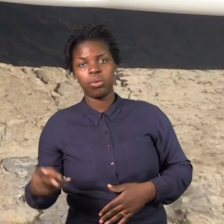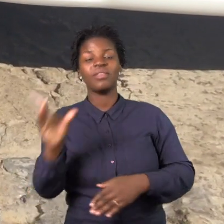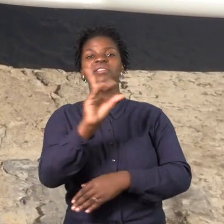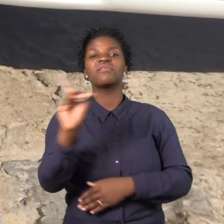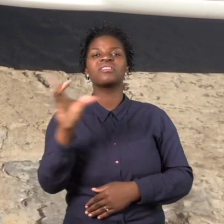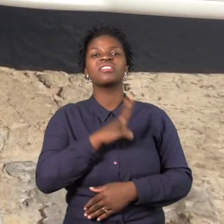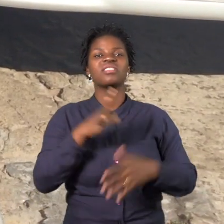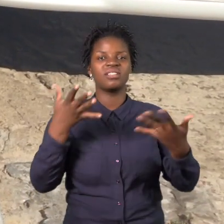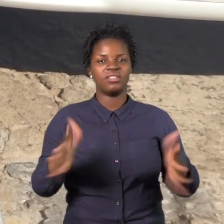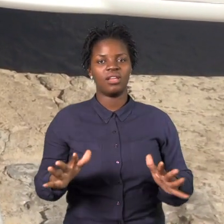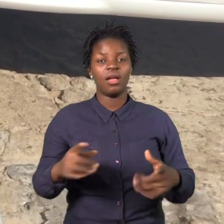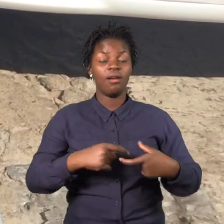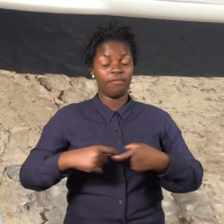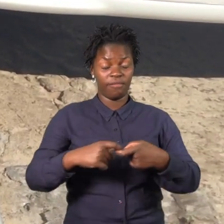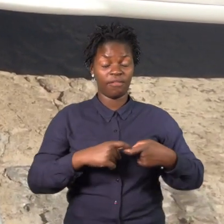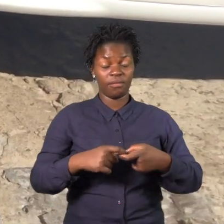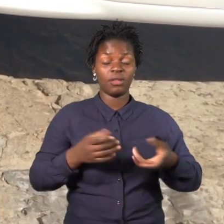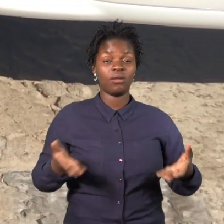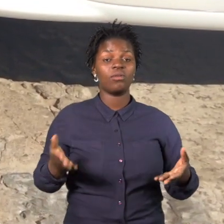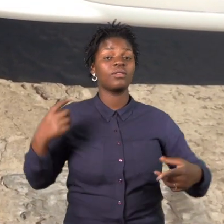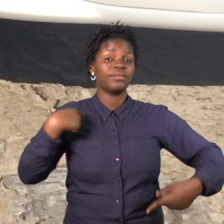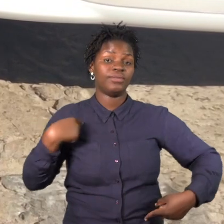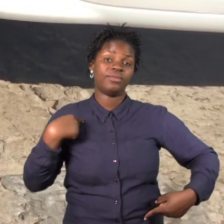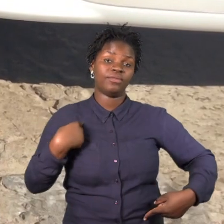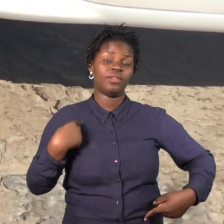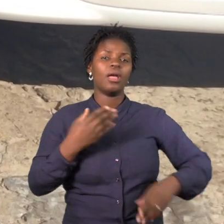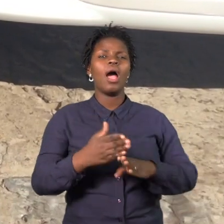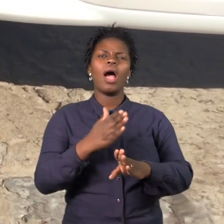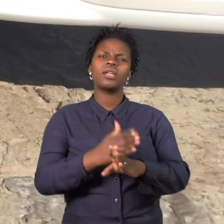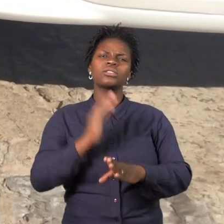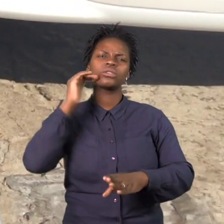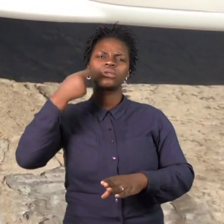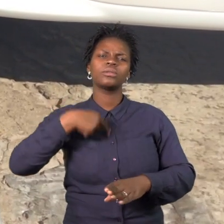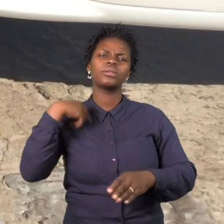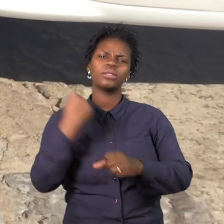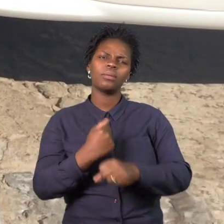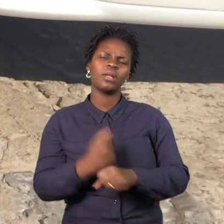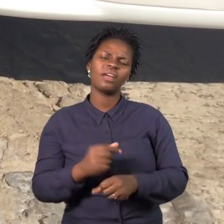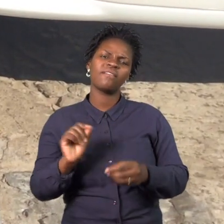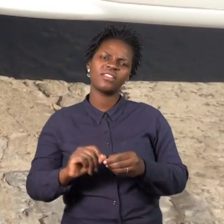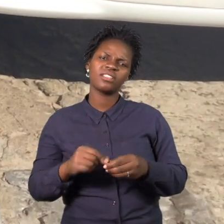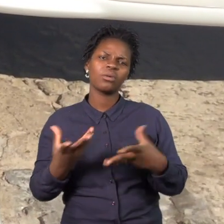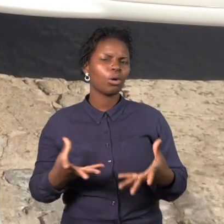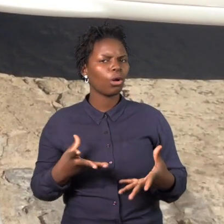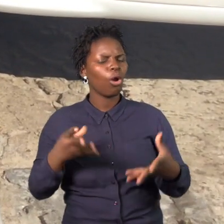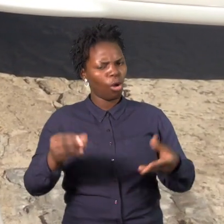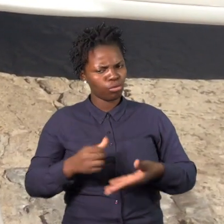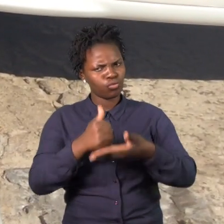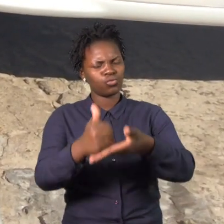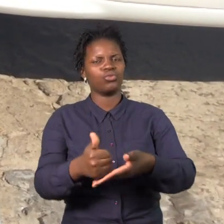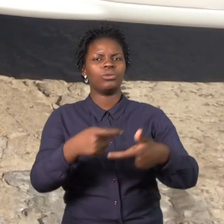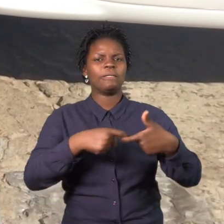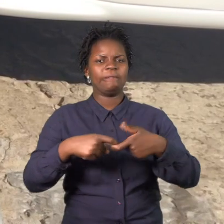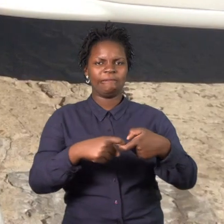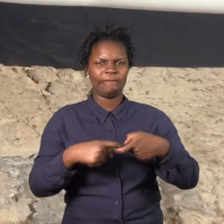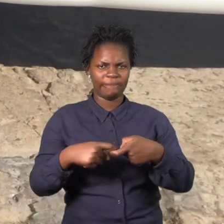trabalho. Mas agora, já que eu fazia antes, agora já não consigo mais nem fazer. Sim, só estou a ser dependente. Está a ser